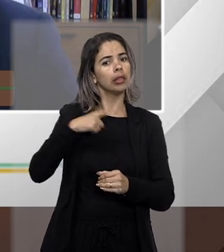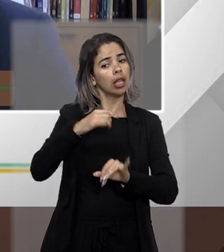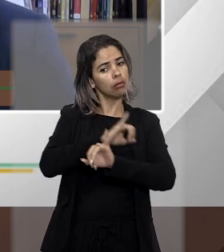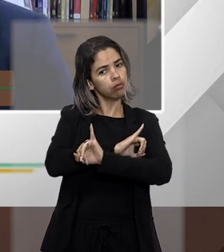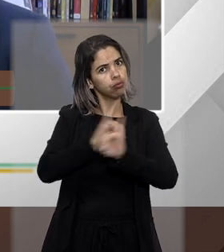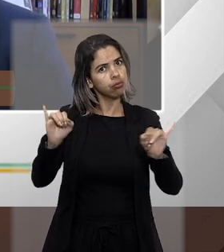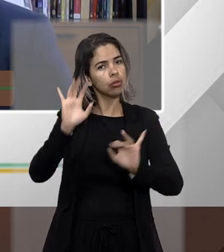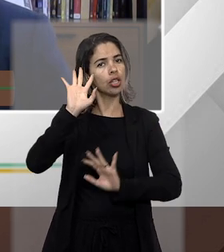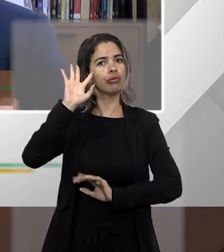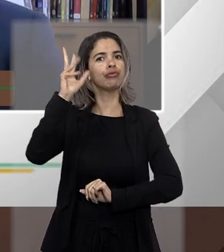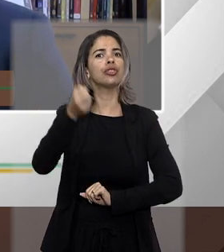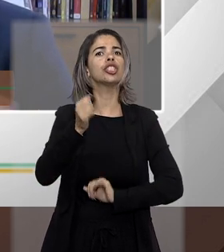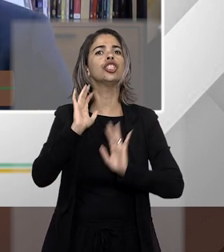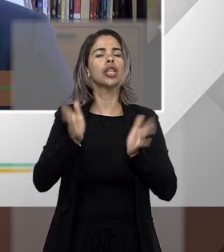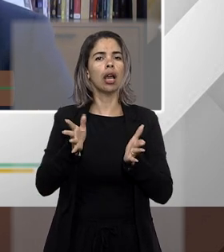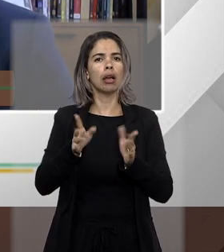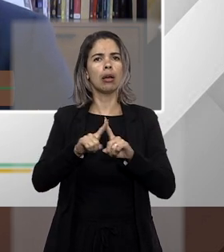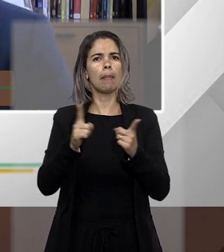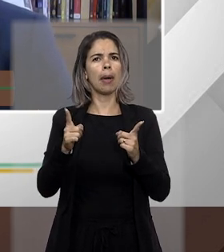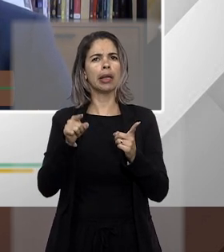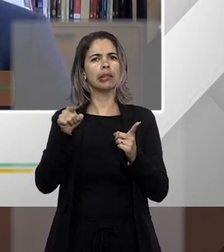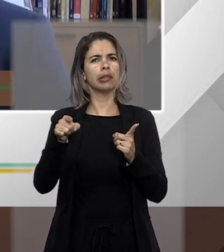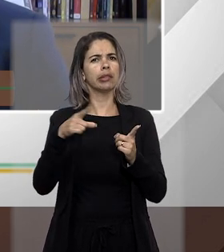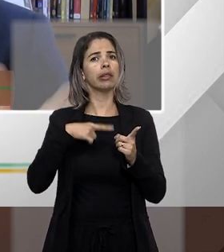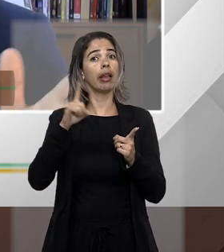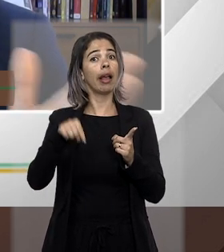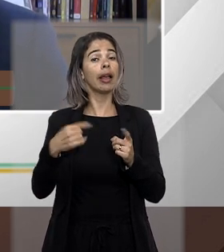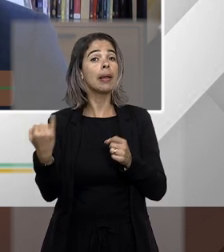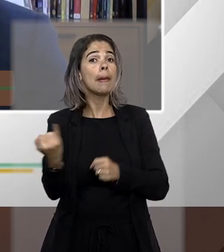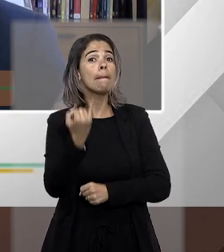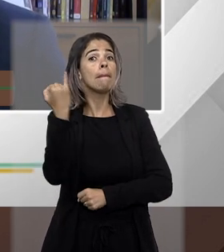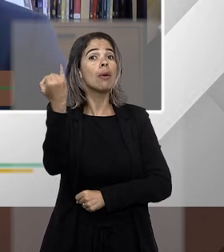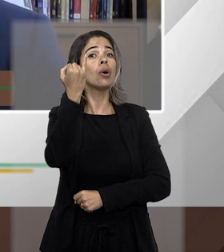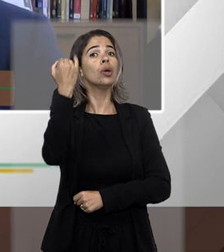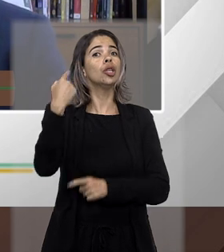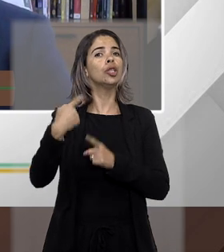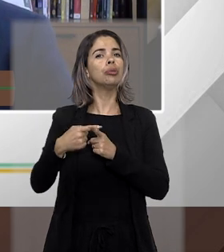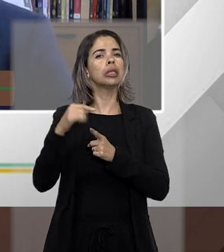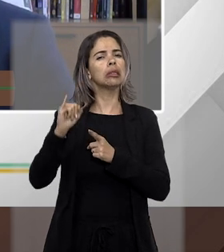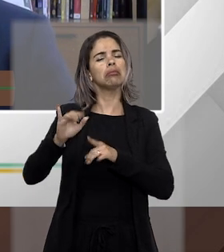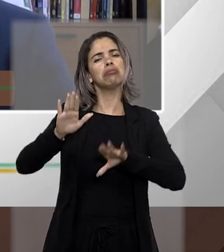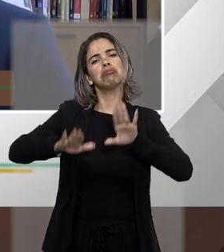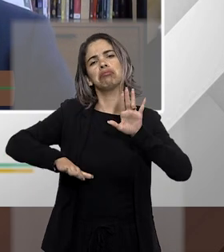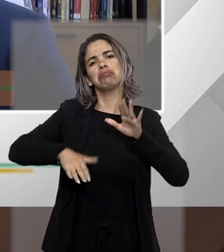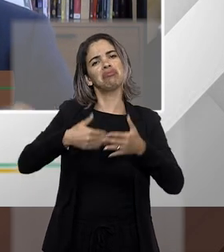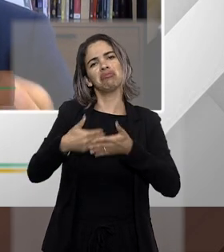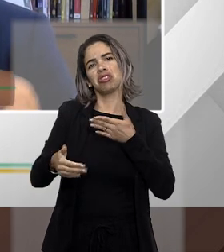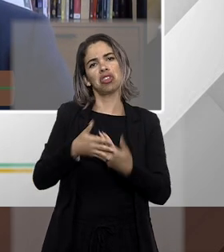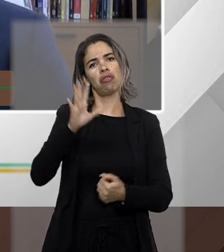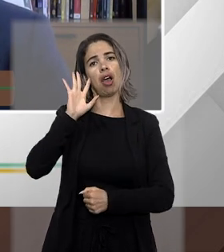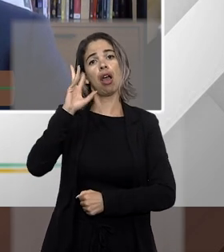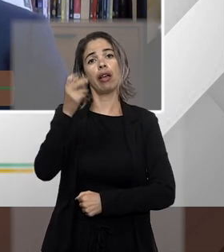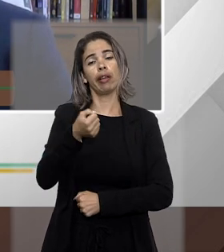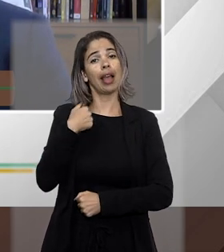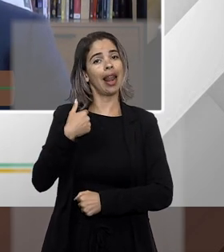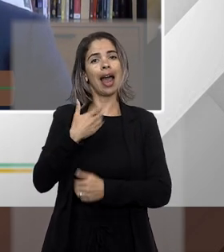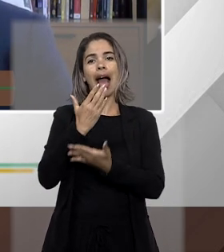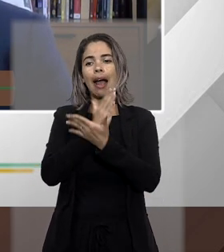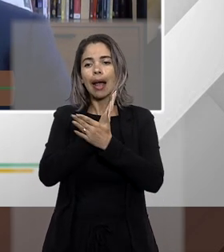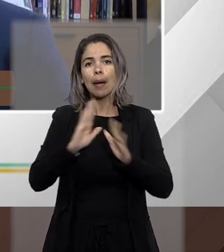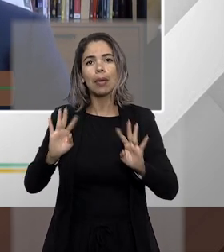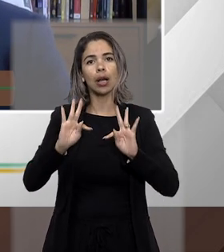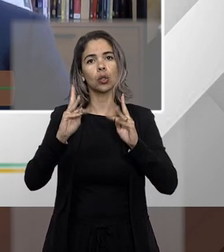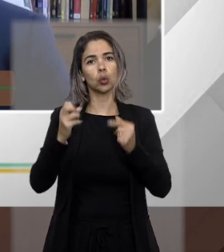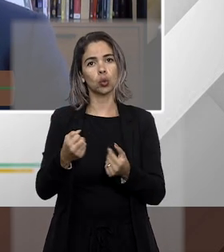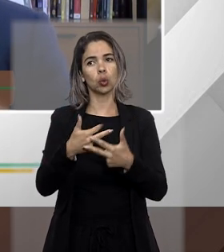sentença que é mandamental independentemente do seu resultado ela vai extinguir ela vai por fim a medida liminar então a partir da sentença